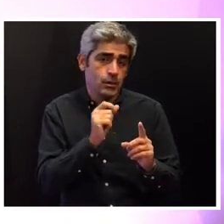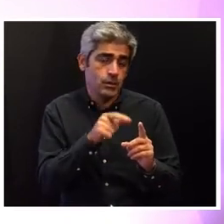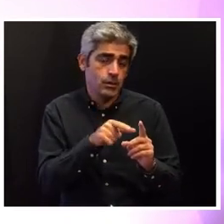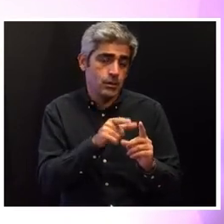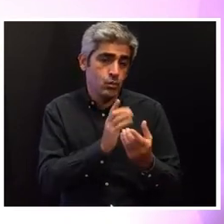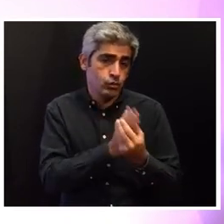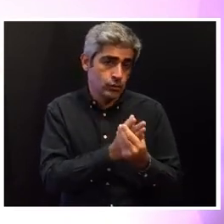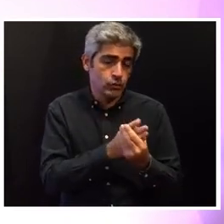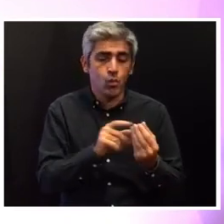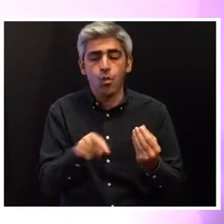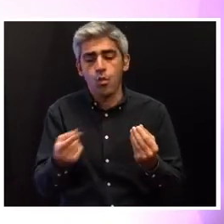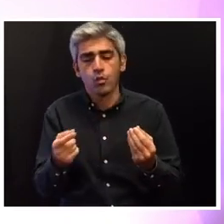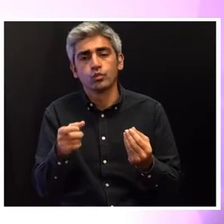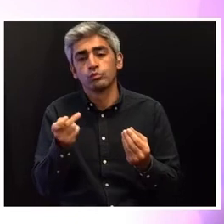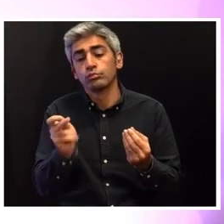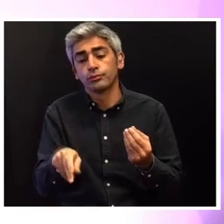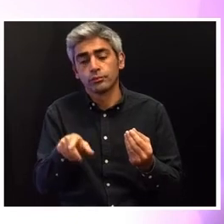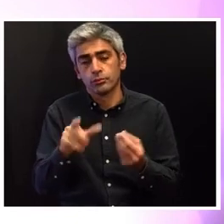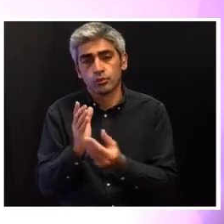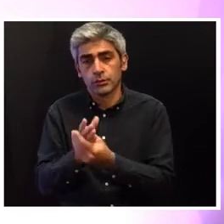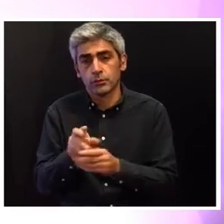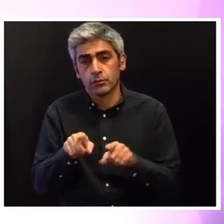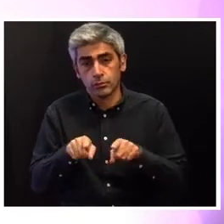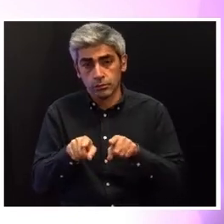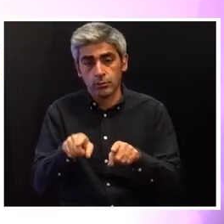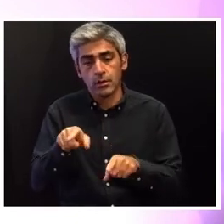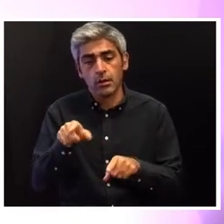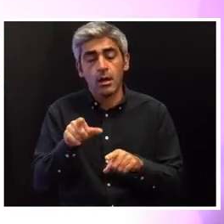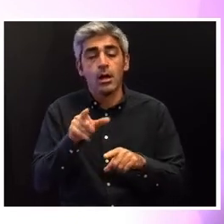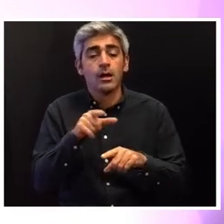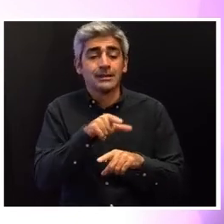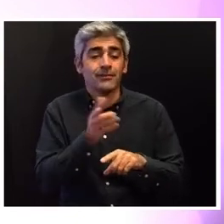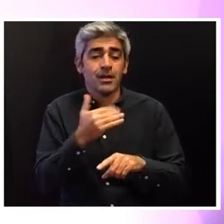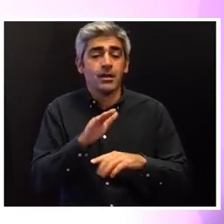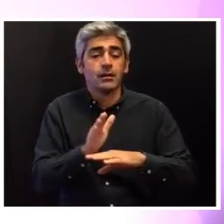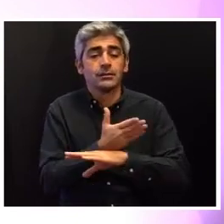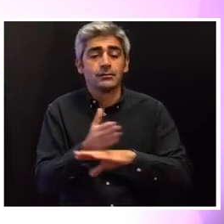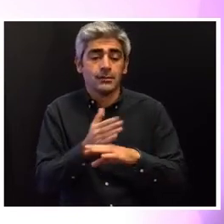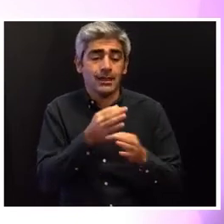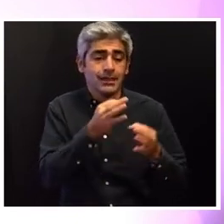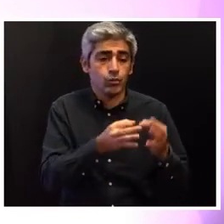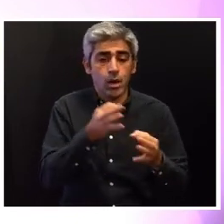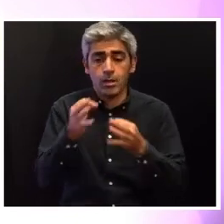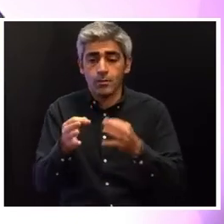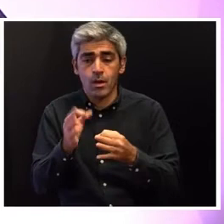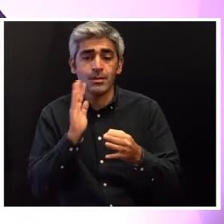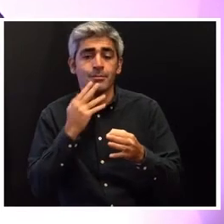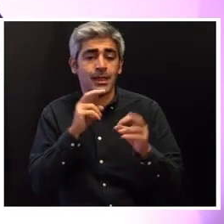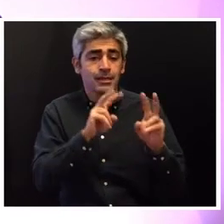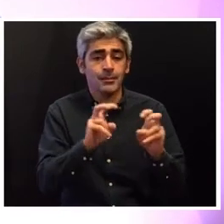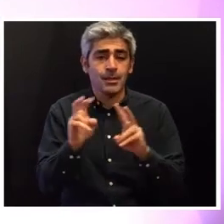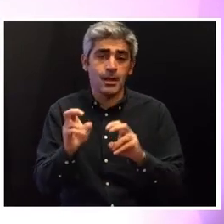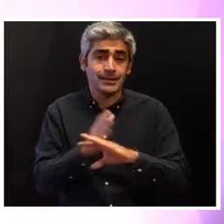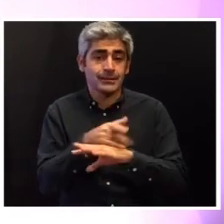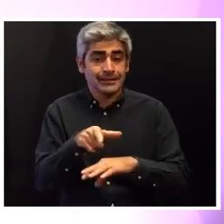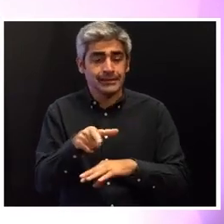reais que decorrem da absoluta separação da competência entre tribunais em razão da matéria é um dos